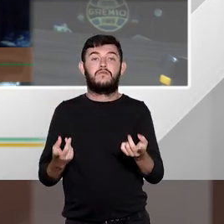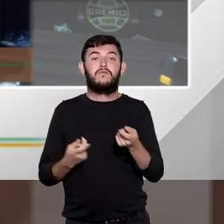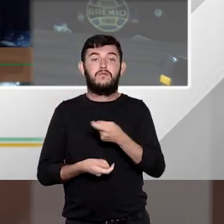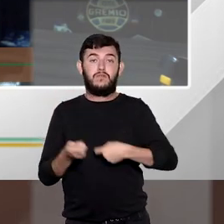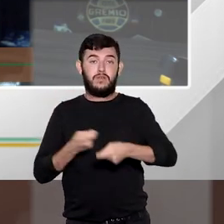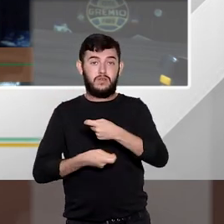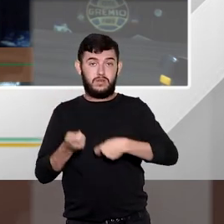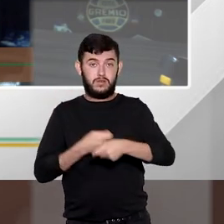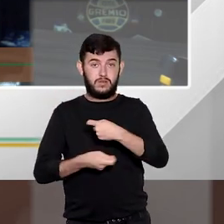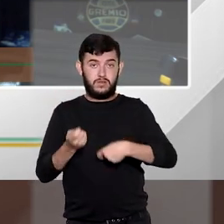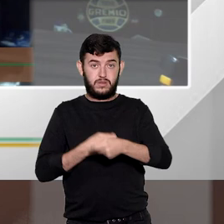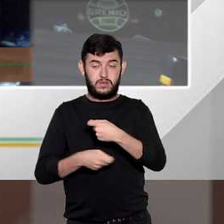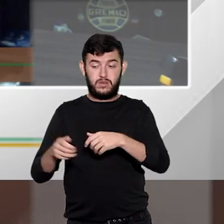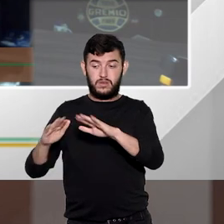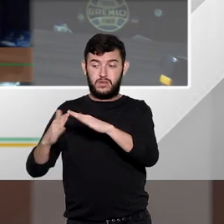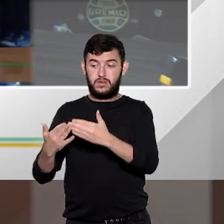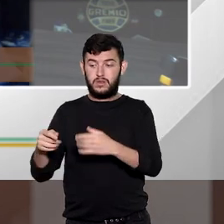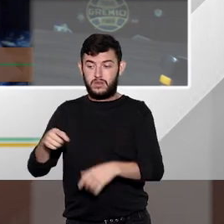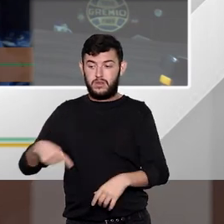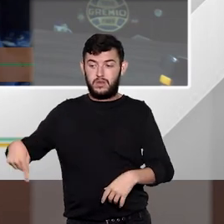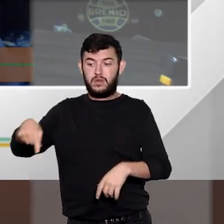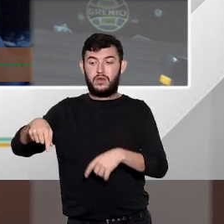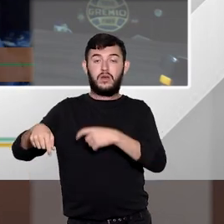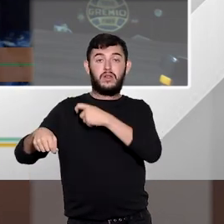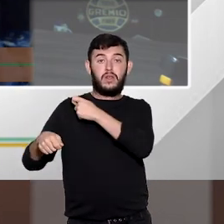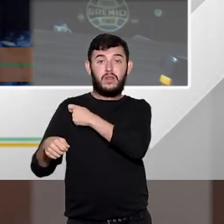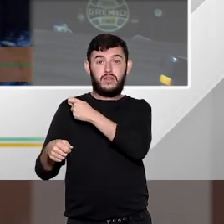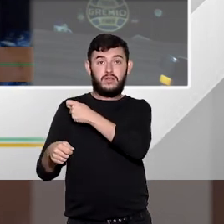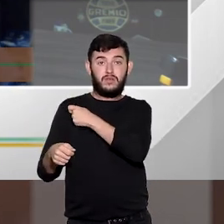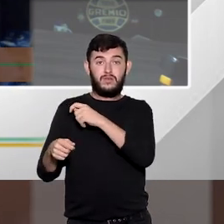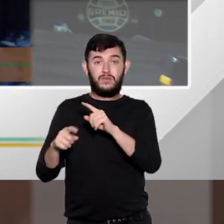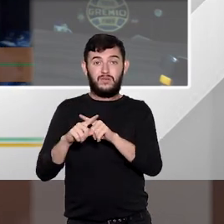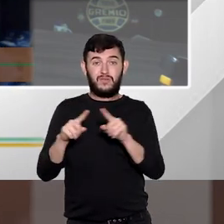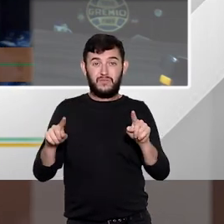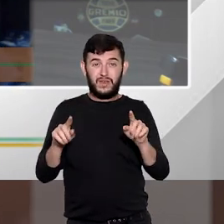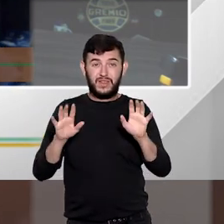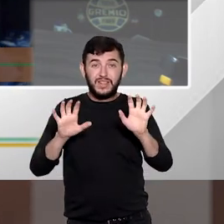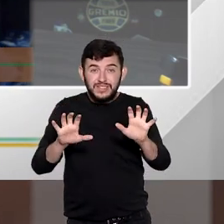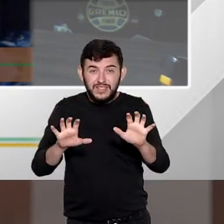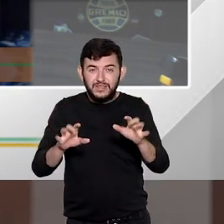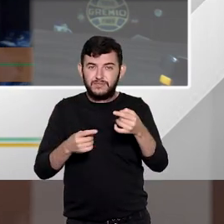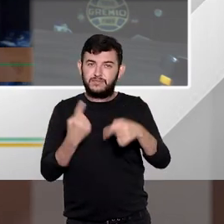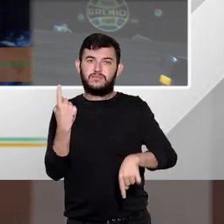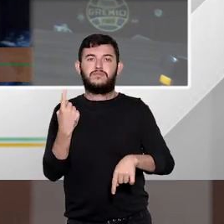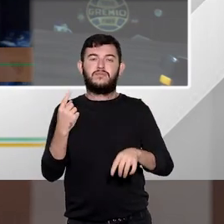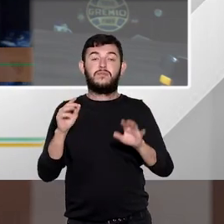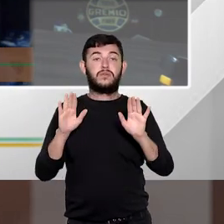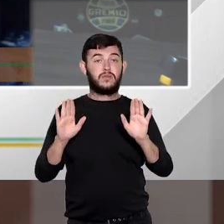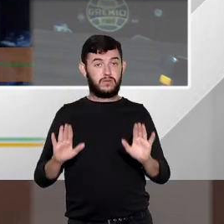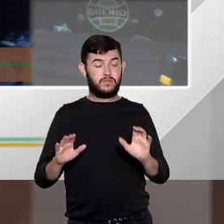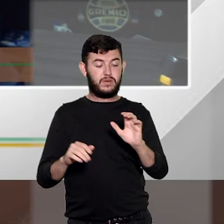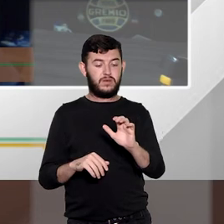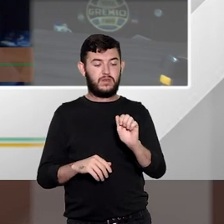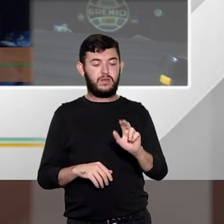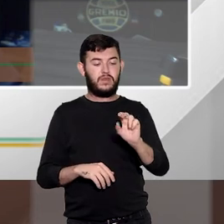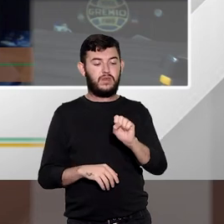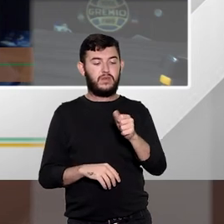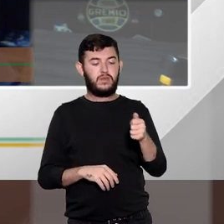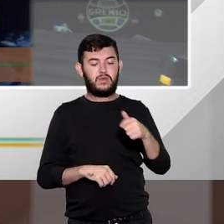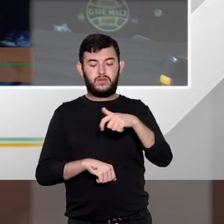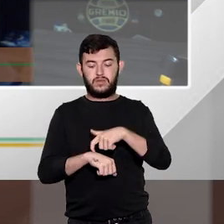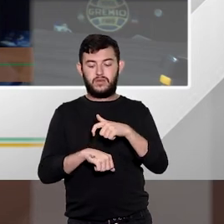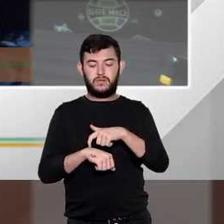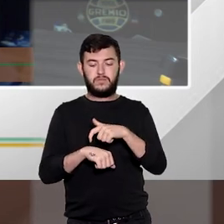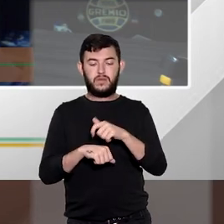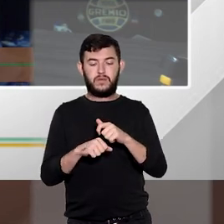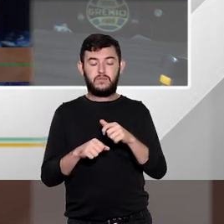aqueles que estudam na escola isso não é verdade não é bem assim não porque esta causa de aumento de pena ela